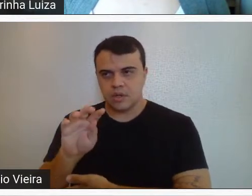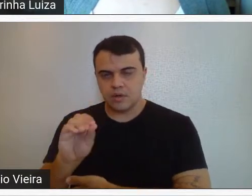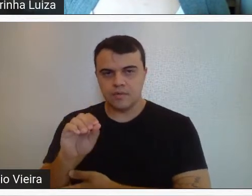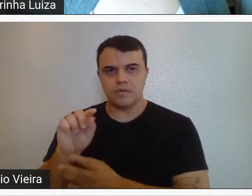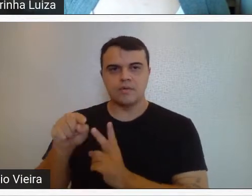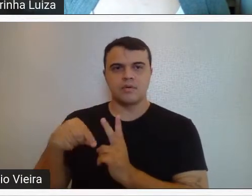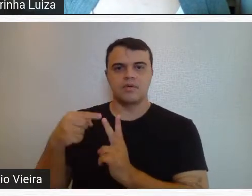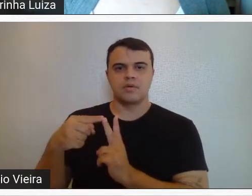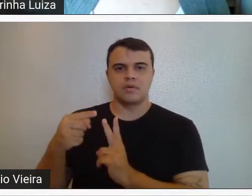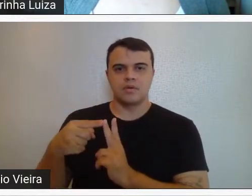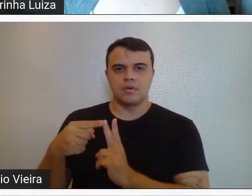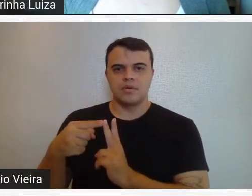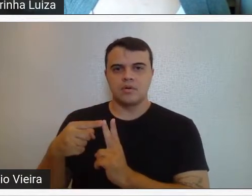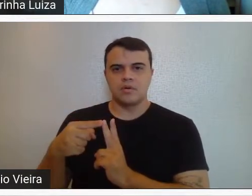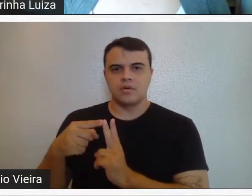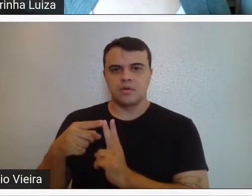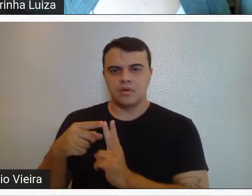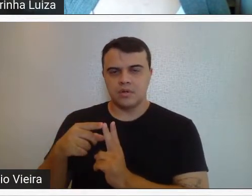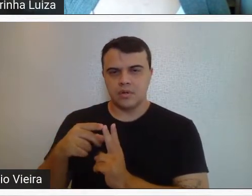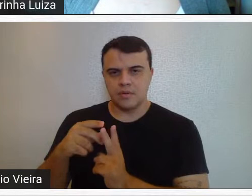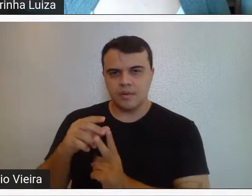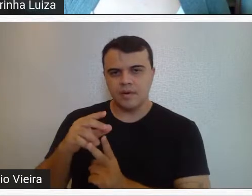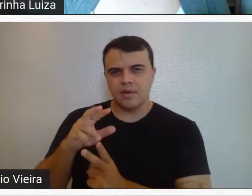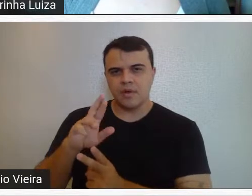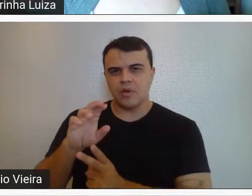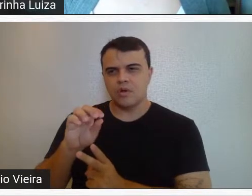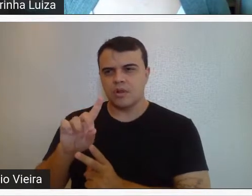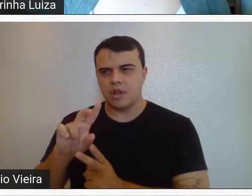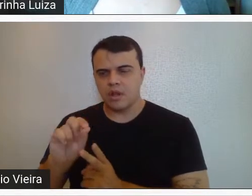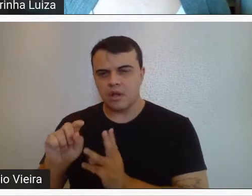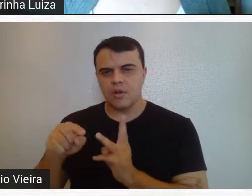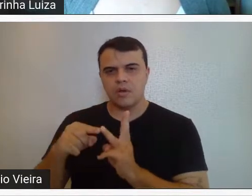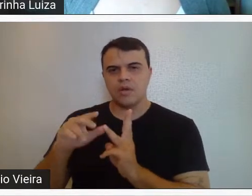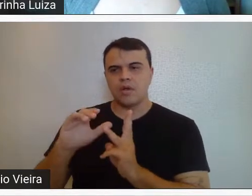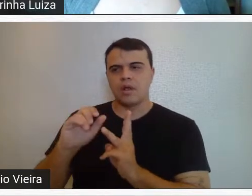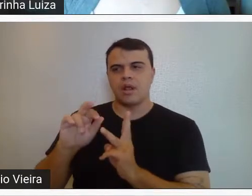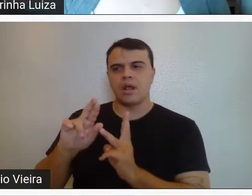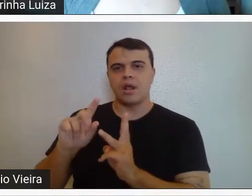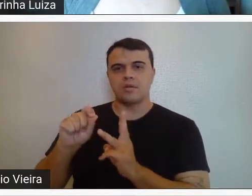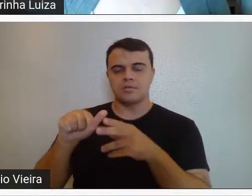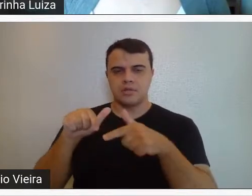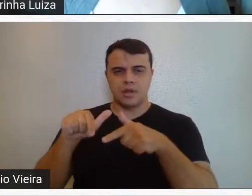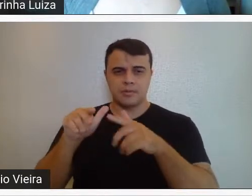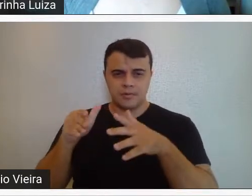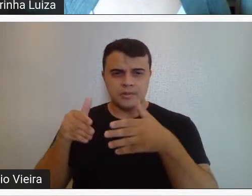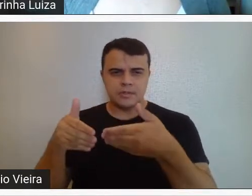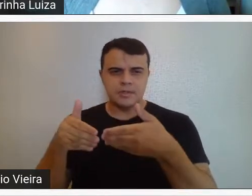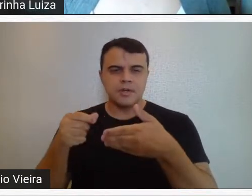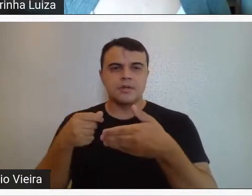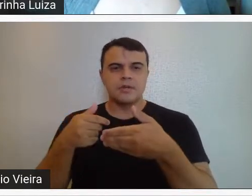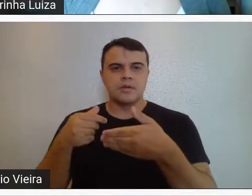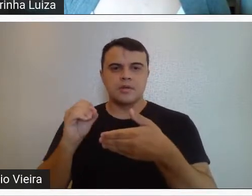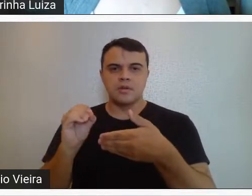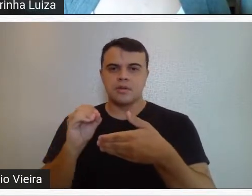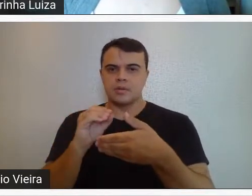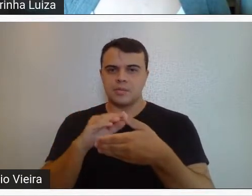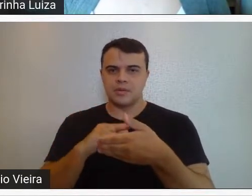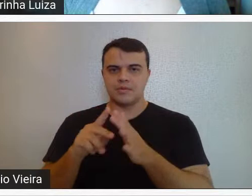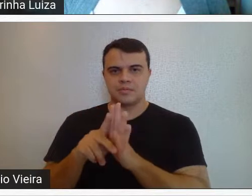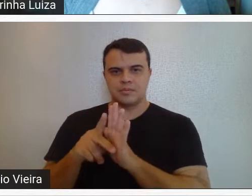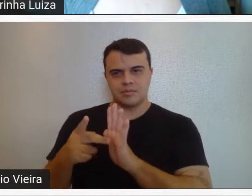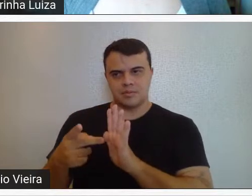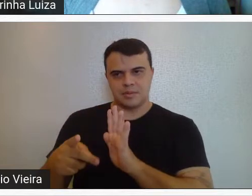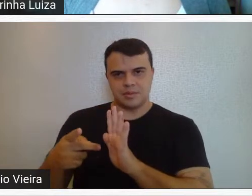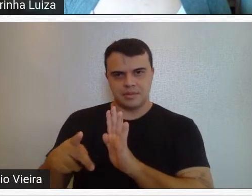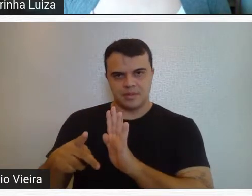Rodrigo Melo Franco de Andrade, Carlos Bono de Andrade, todos aqueles que trabalhavam nessa linha modernizadora do